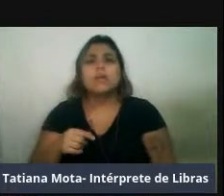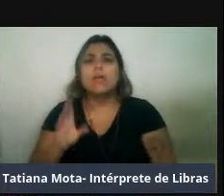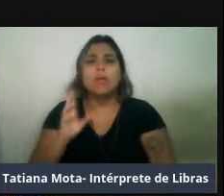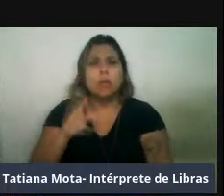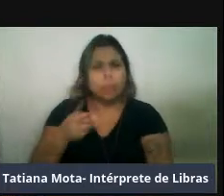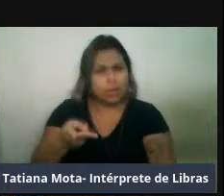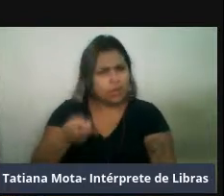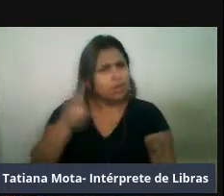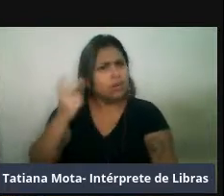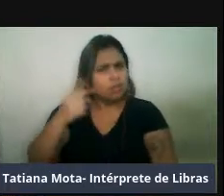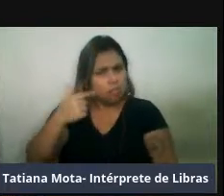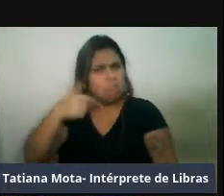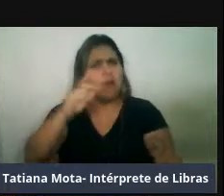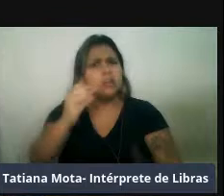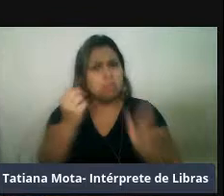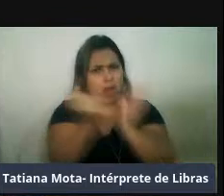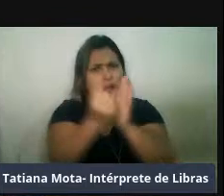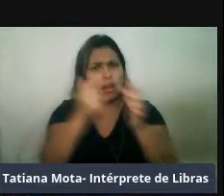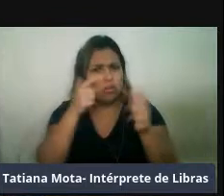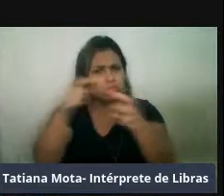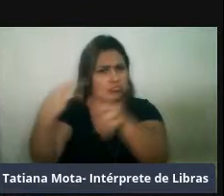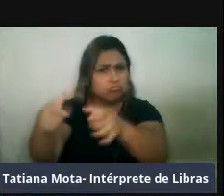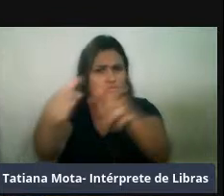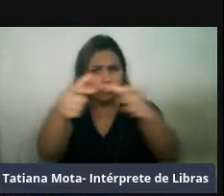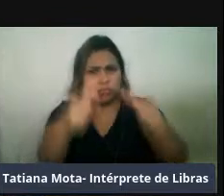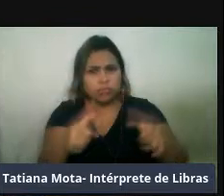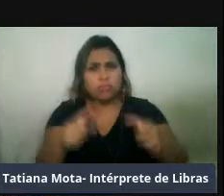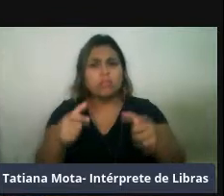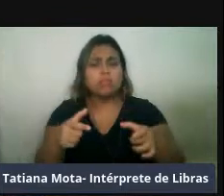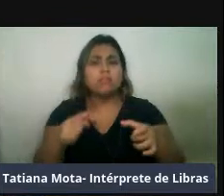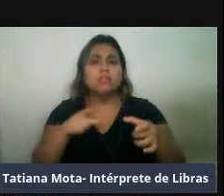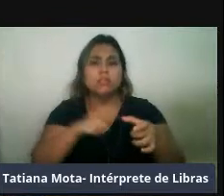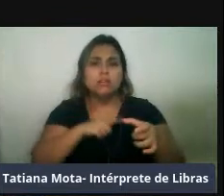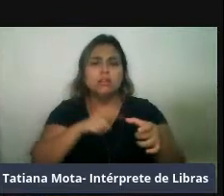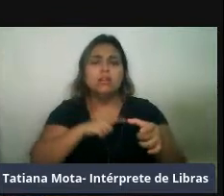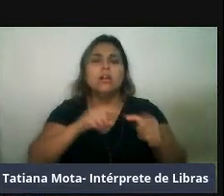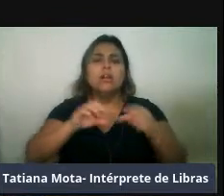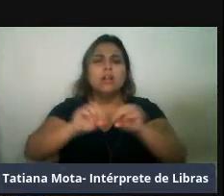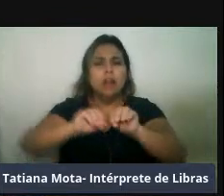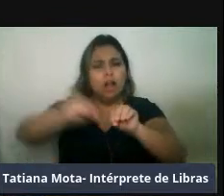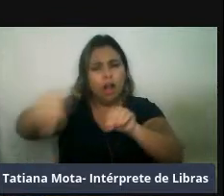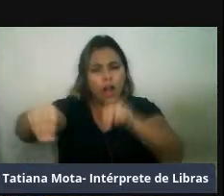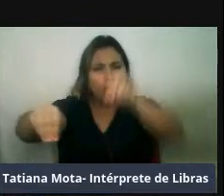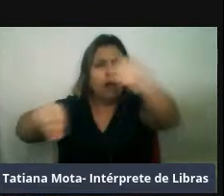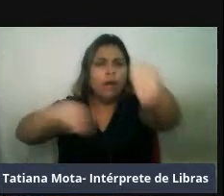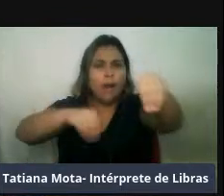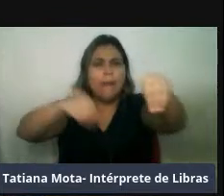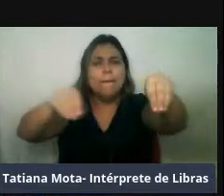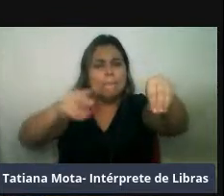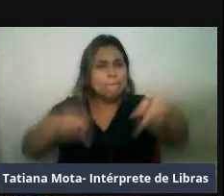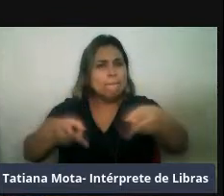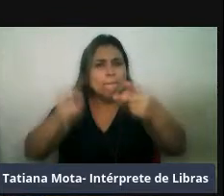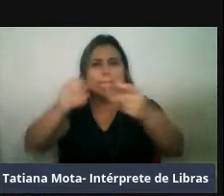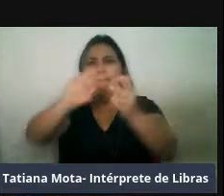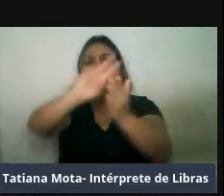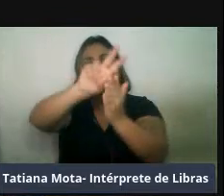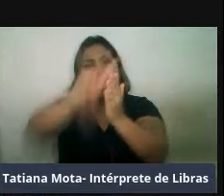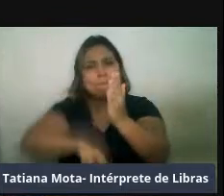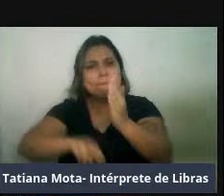demarcado, né, então, a gente tem os pinípides com uma distribuição, a gente olhar as espécies como um todo, né, uma distribuição bem